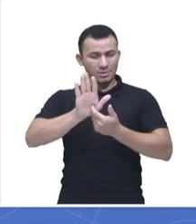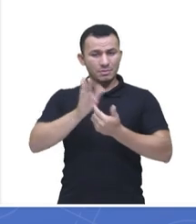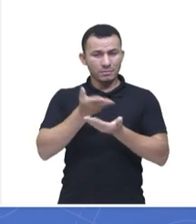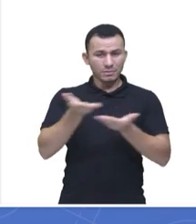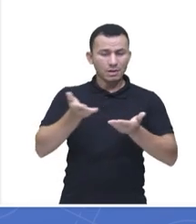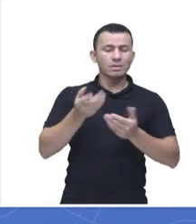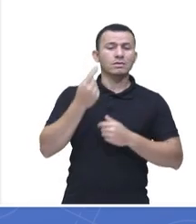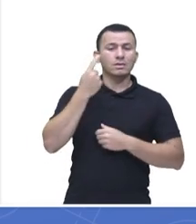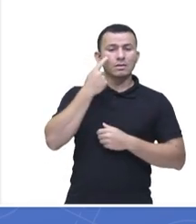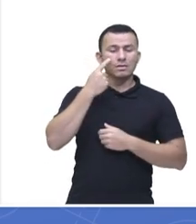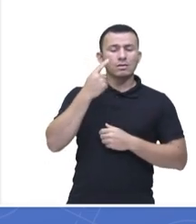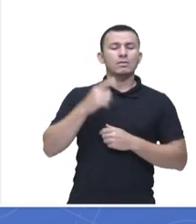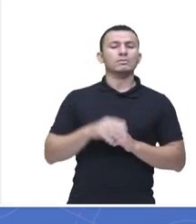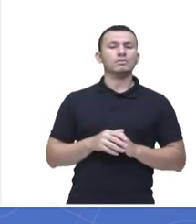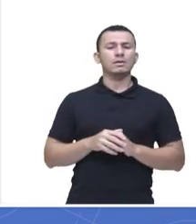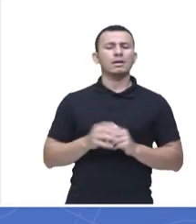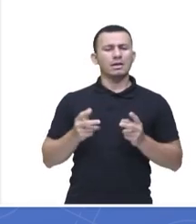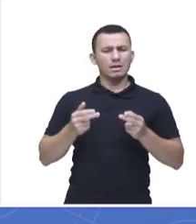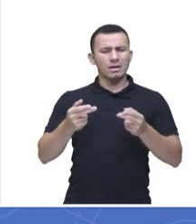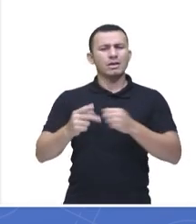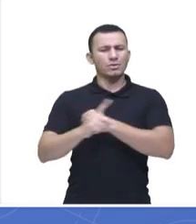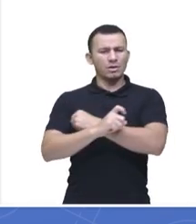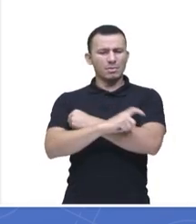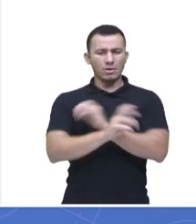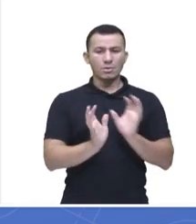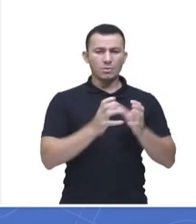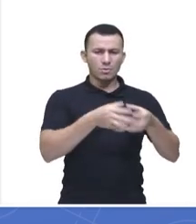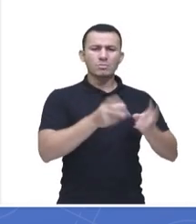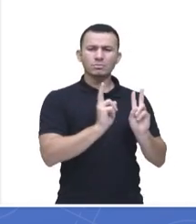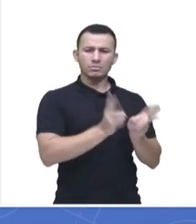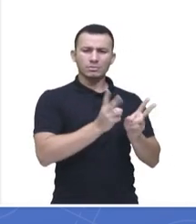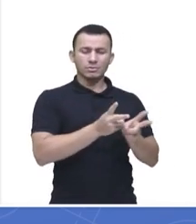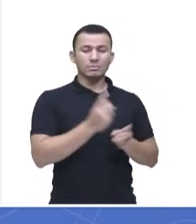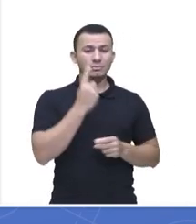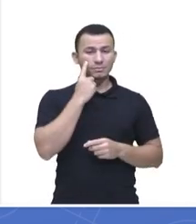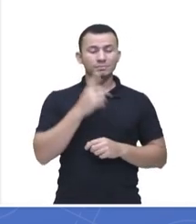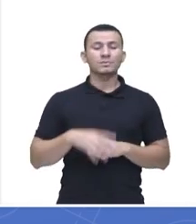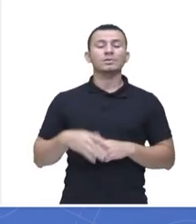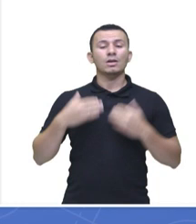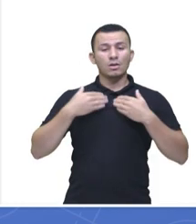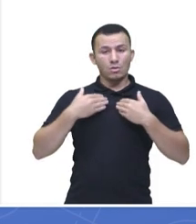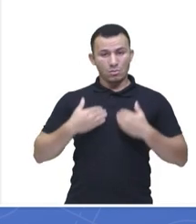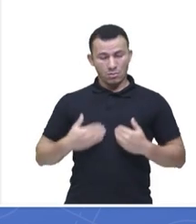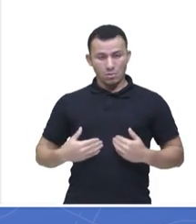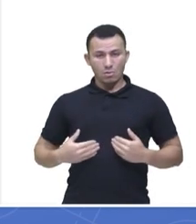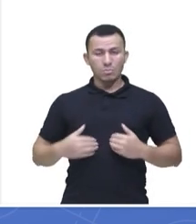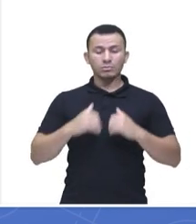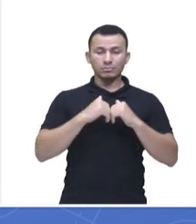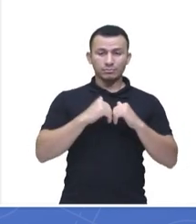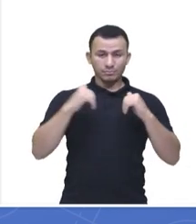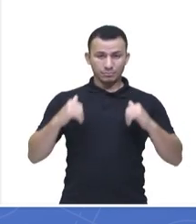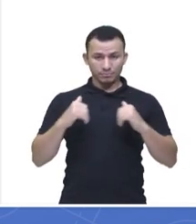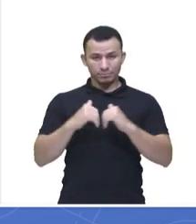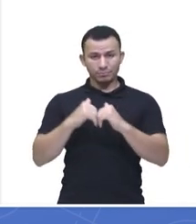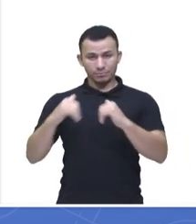pertence aos crustáceos, tá? Os crustáceos têm o corpo dividido em cefalotórax, ou seja, a